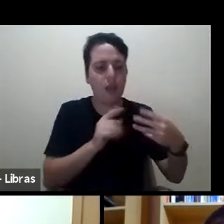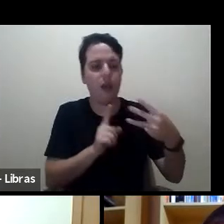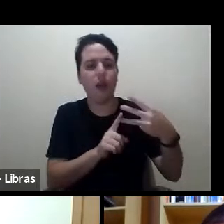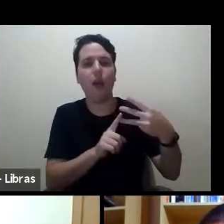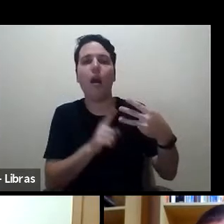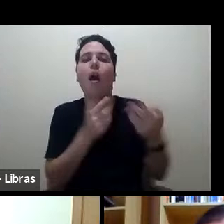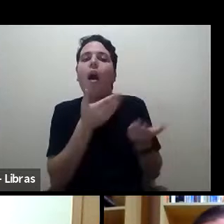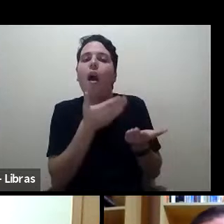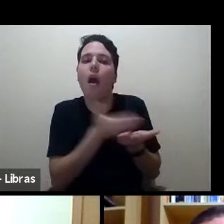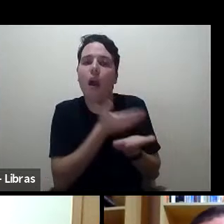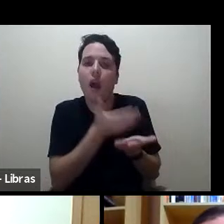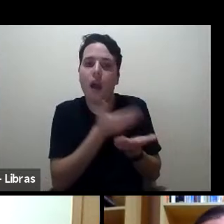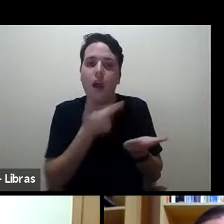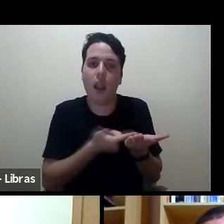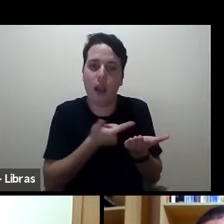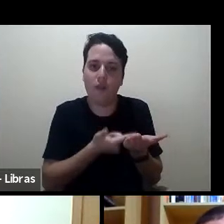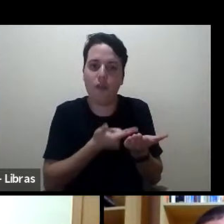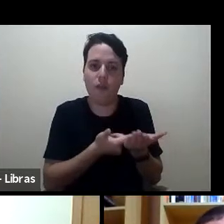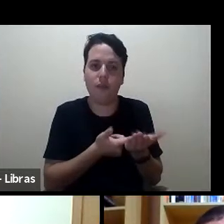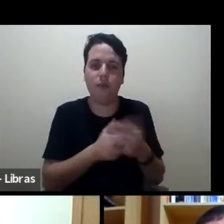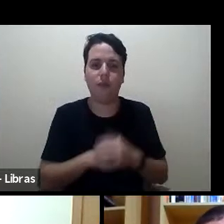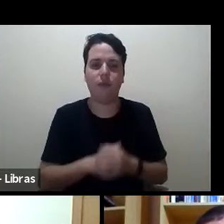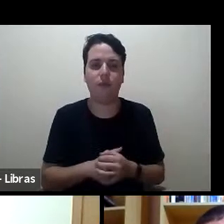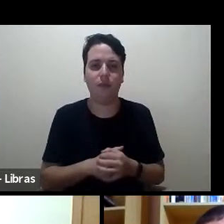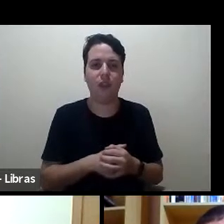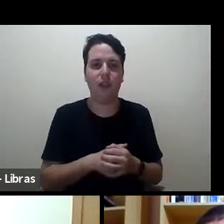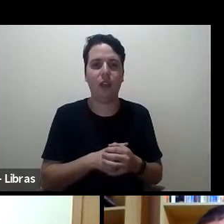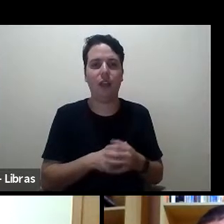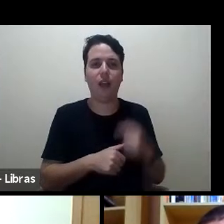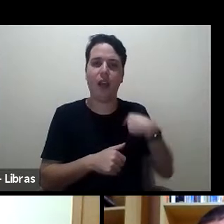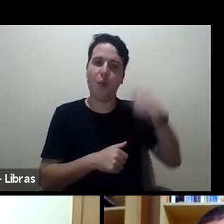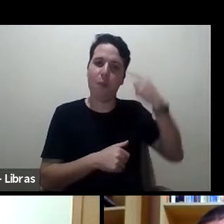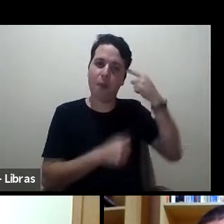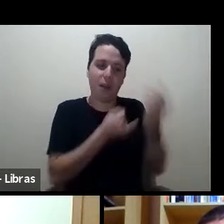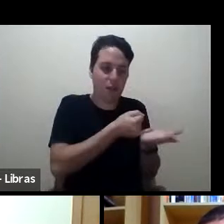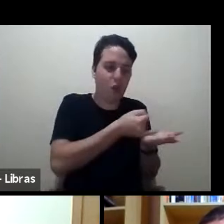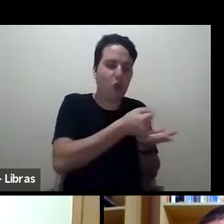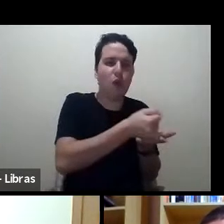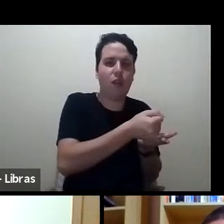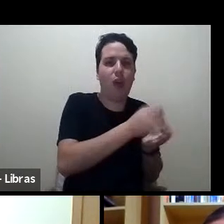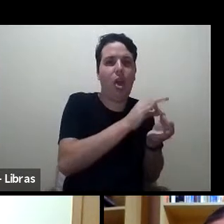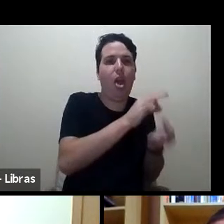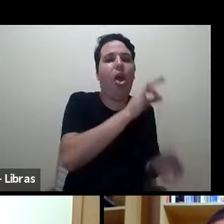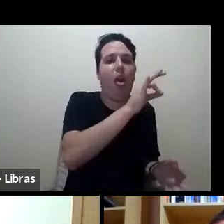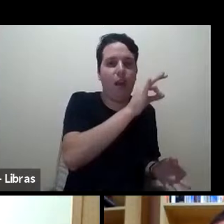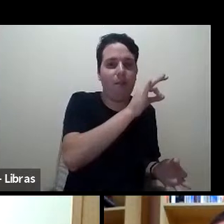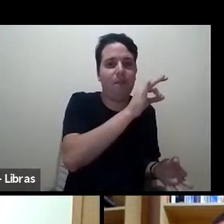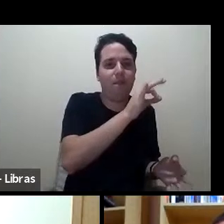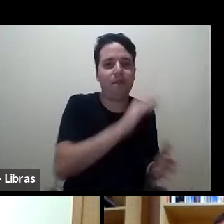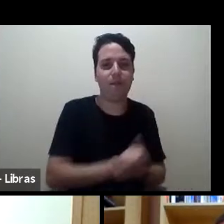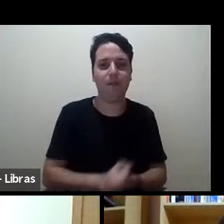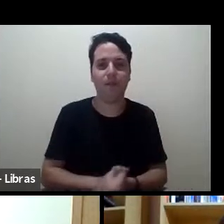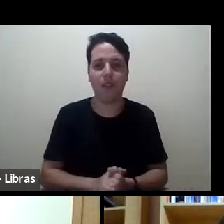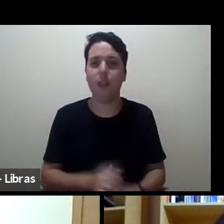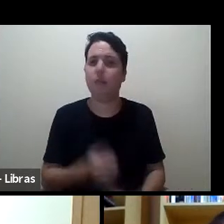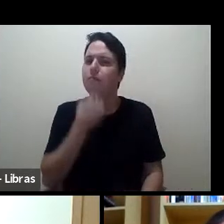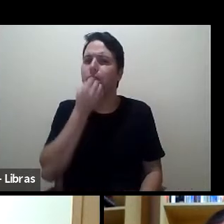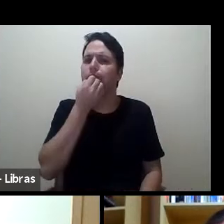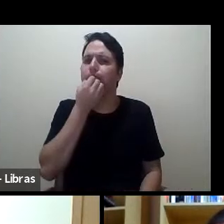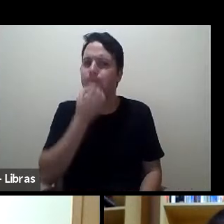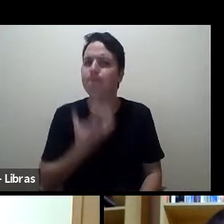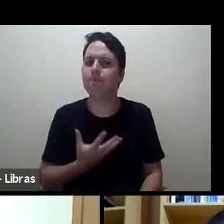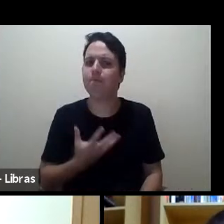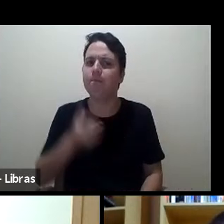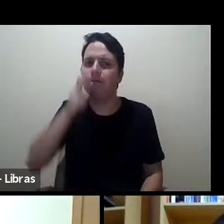Pronto. Como introdução, muito longa. Muito bom, foi bem interessante, eu acho que